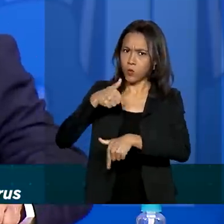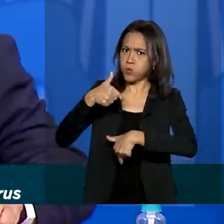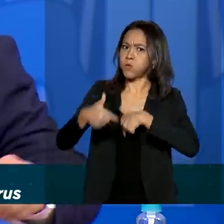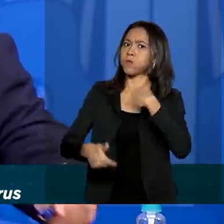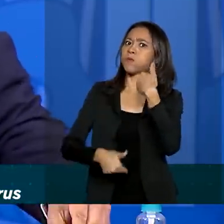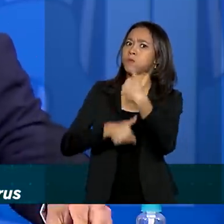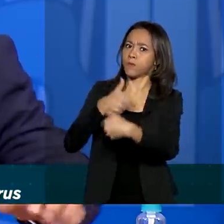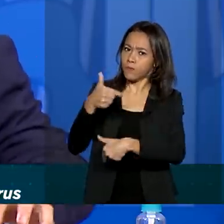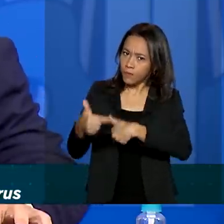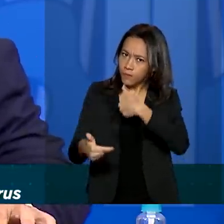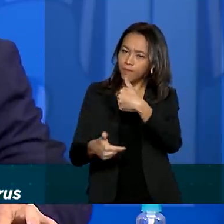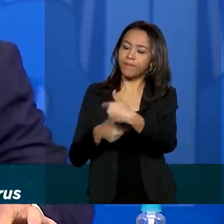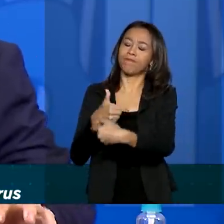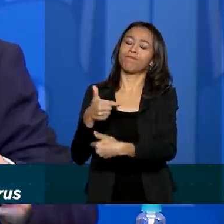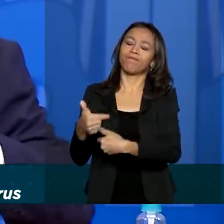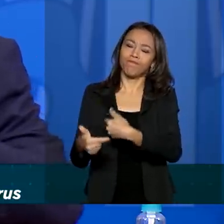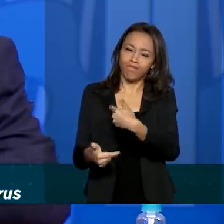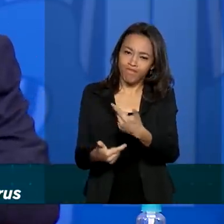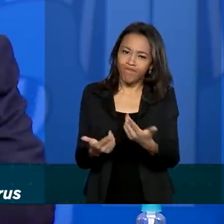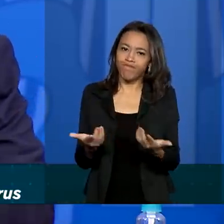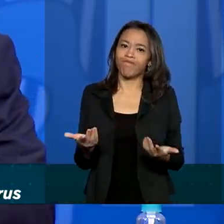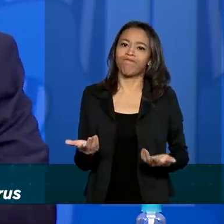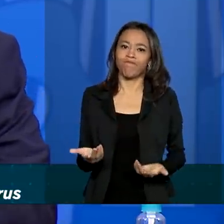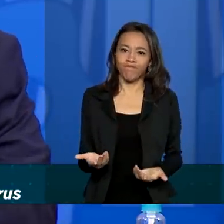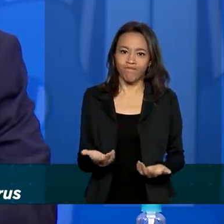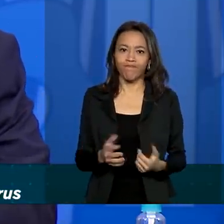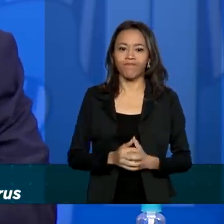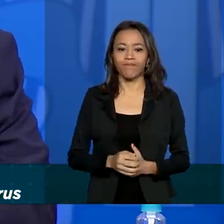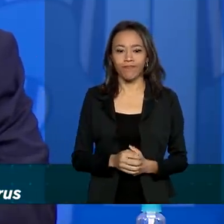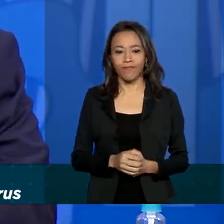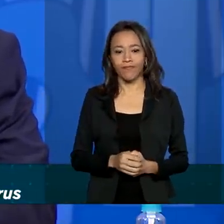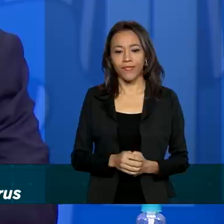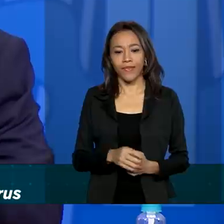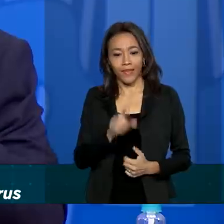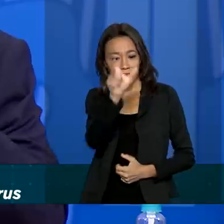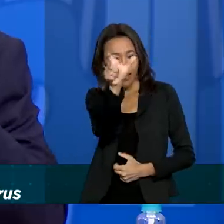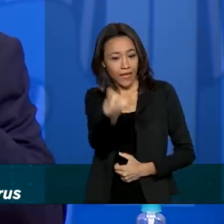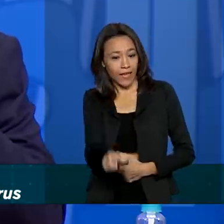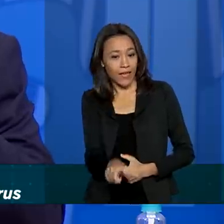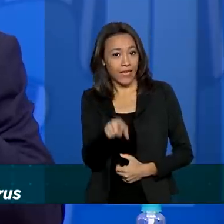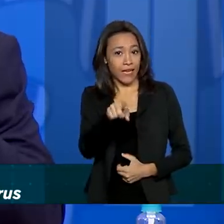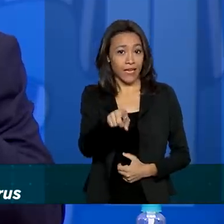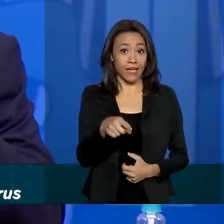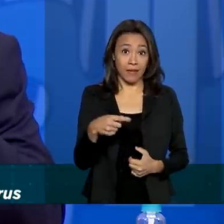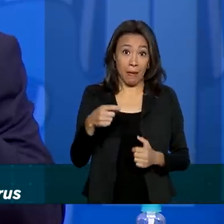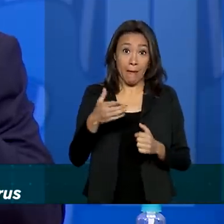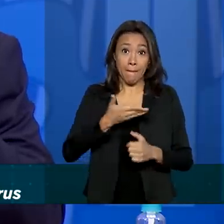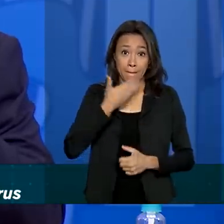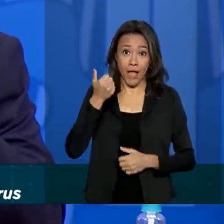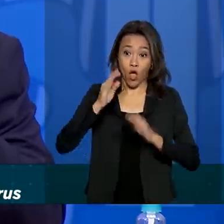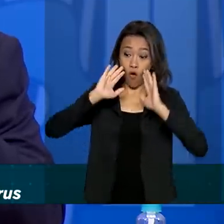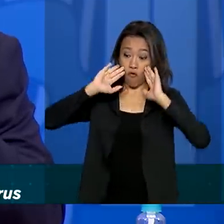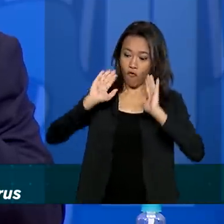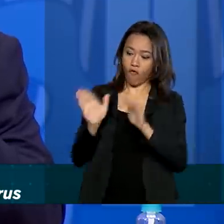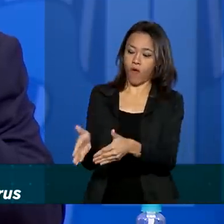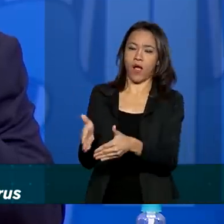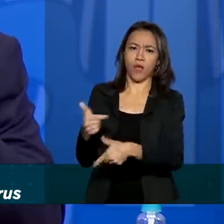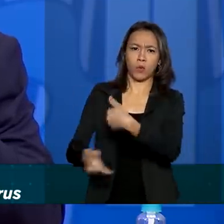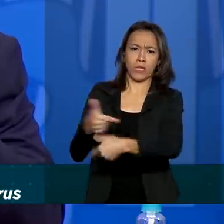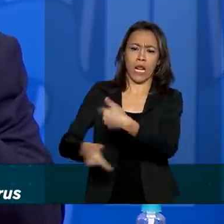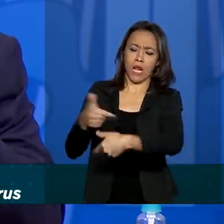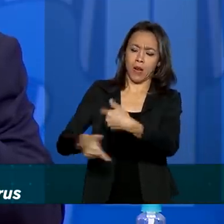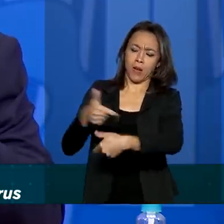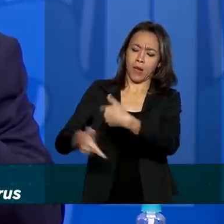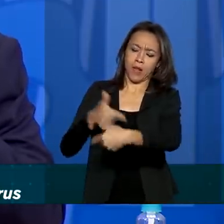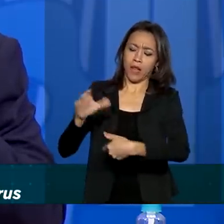personalidade, vamos dizer assim, natureza, eu prefiro focar ali no trabalho. Acho que isso é uma característica de quem trabalha muito